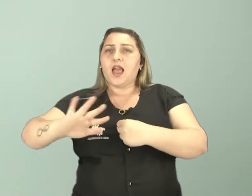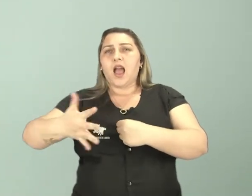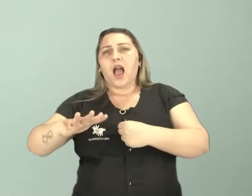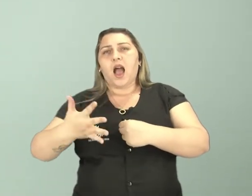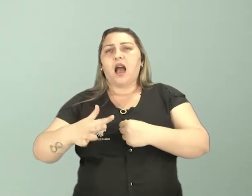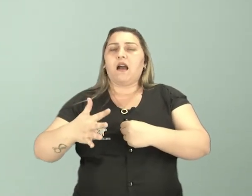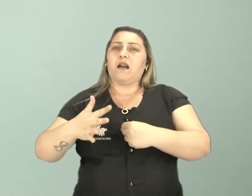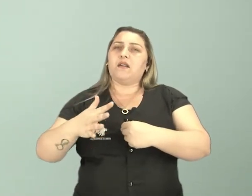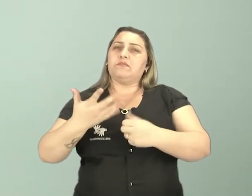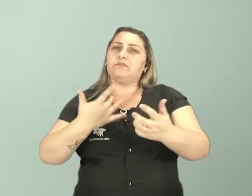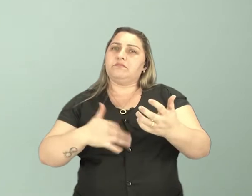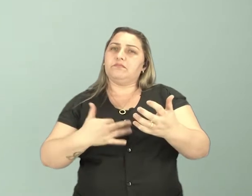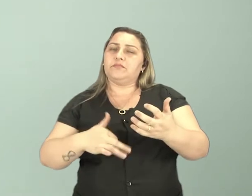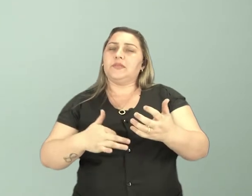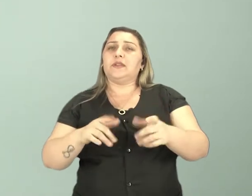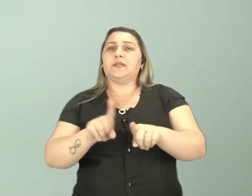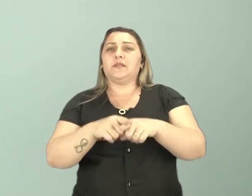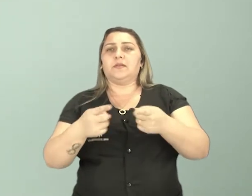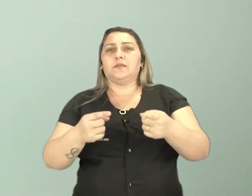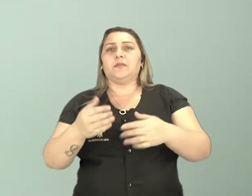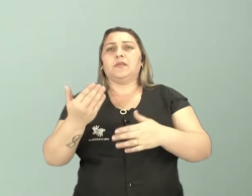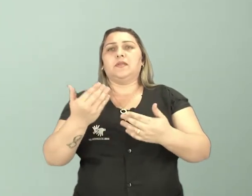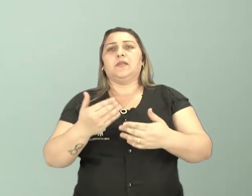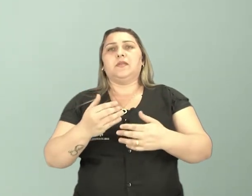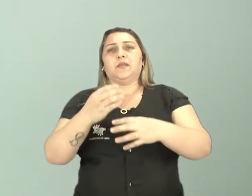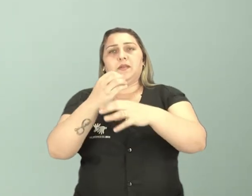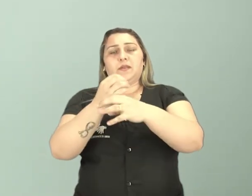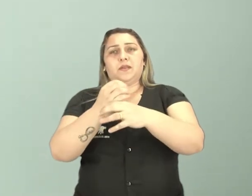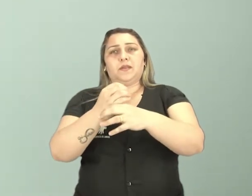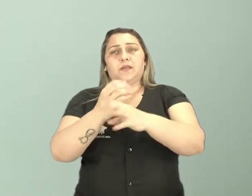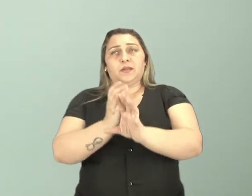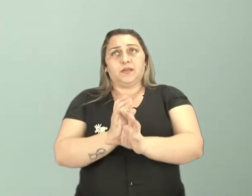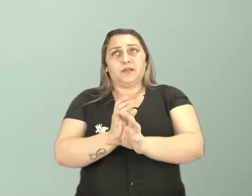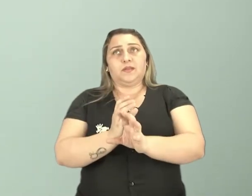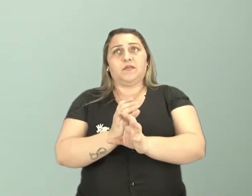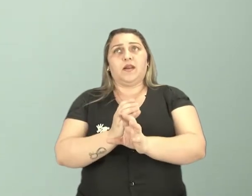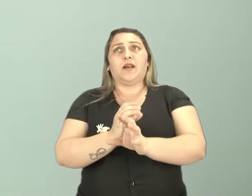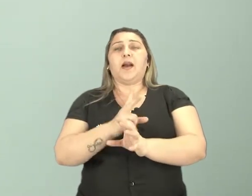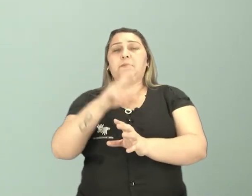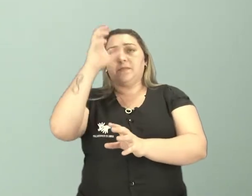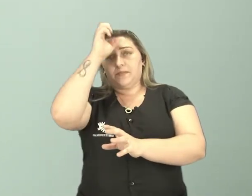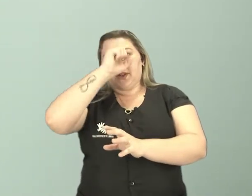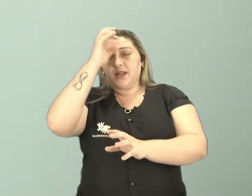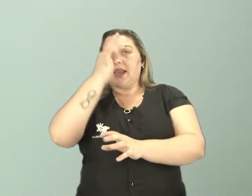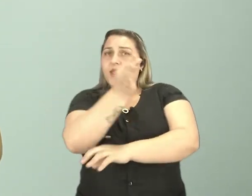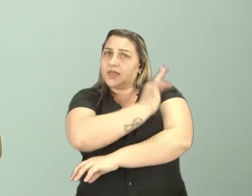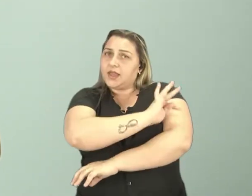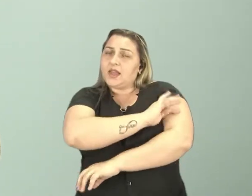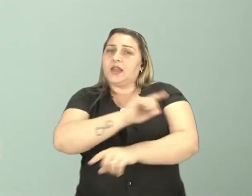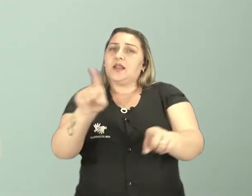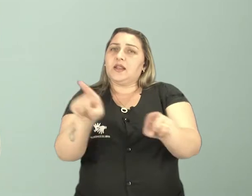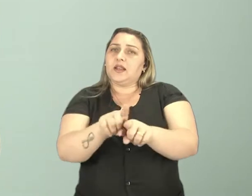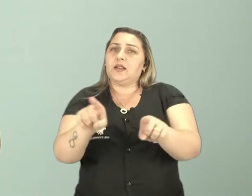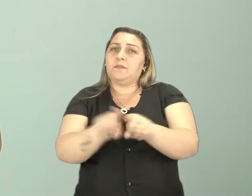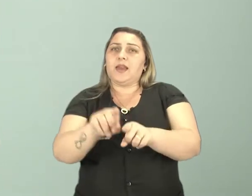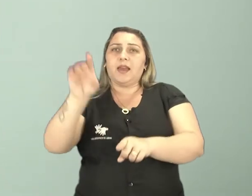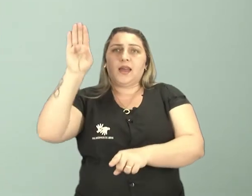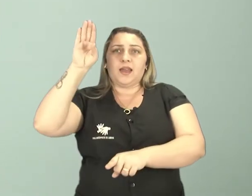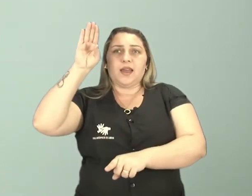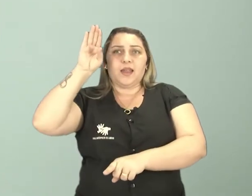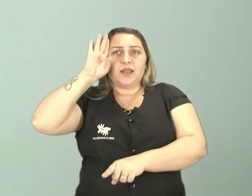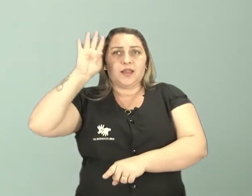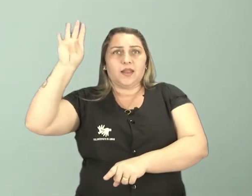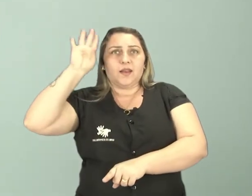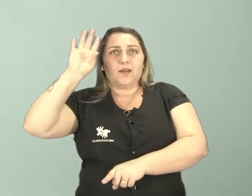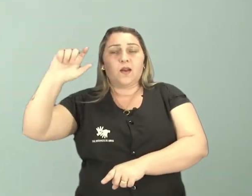musical. E aí eles vão passar por laboratórios. E nesses laboratórios eles vão aprender a técnica e também a teoria. O